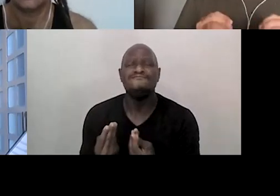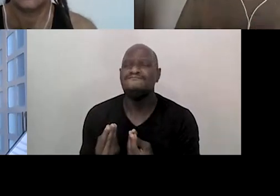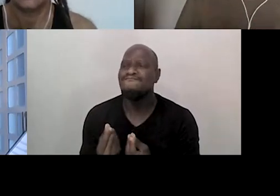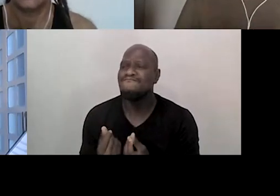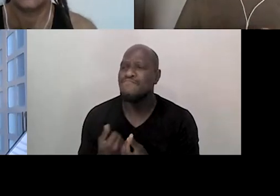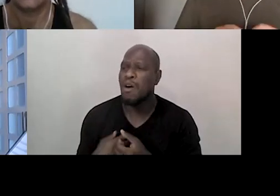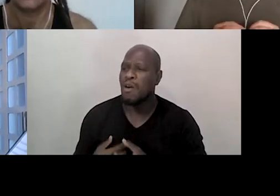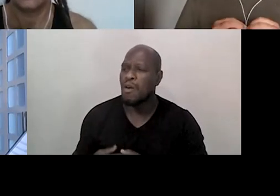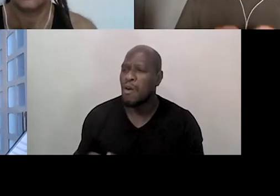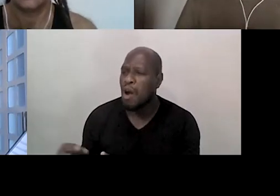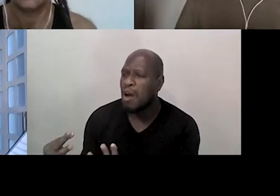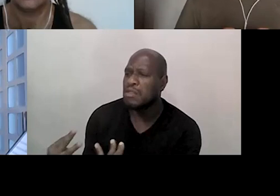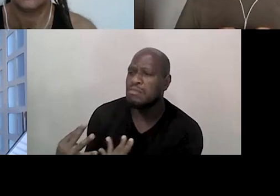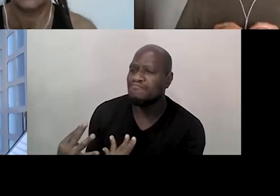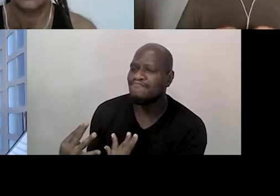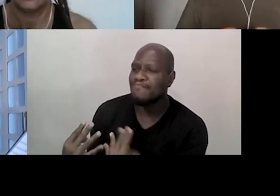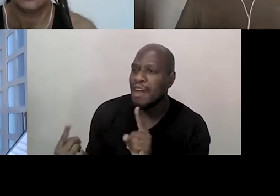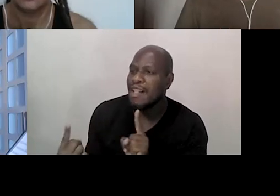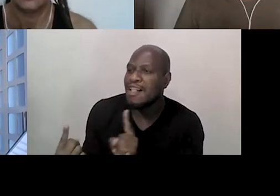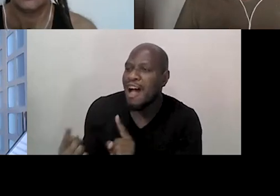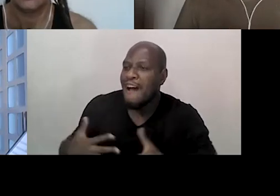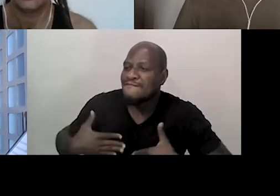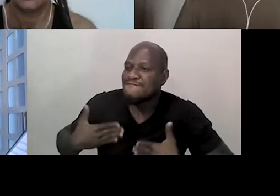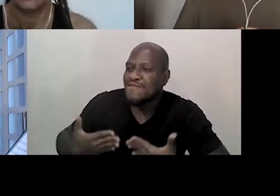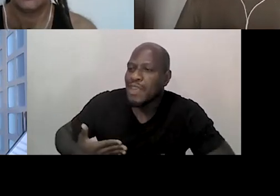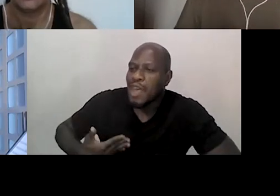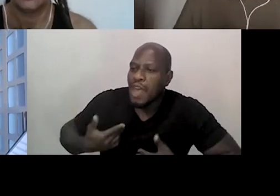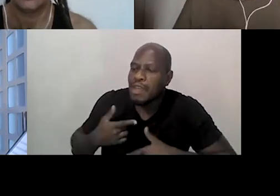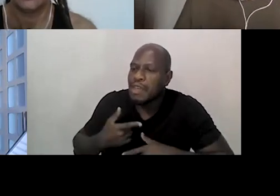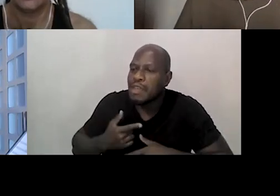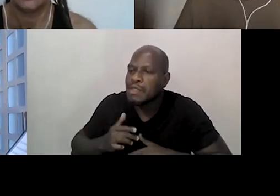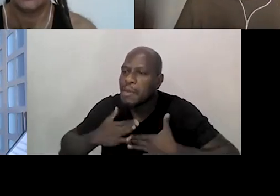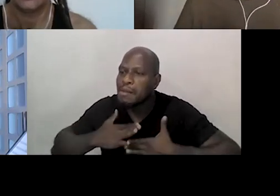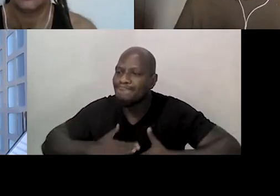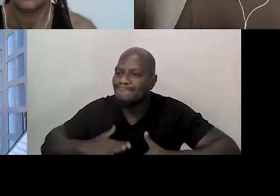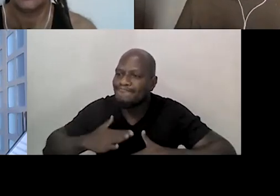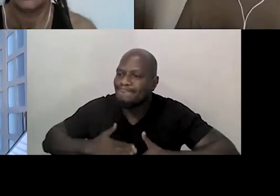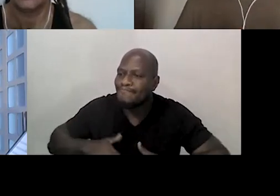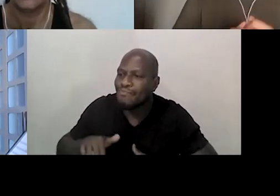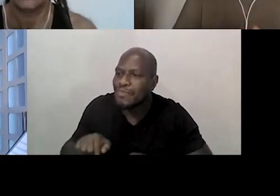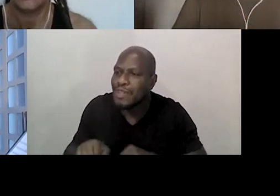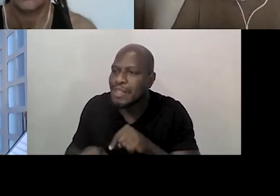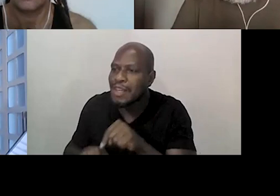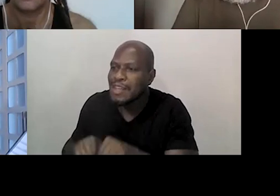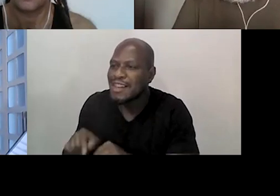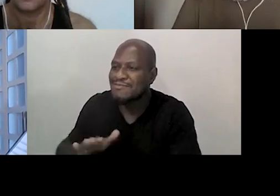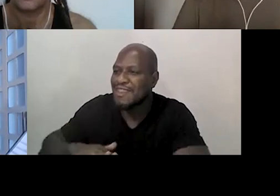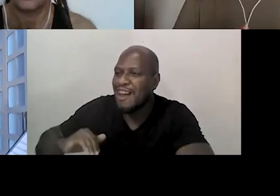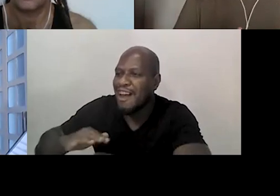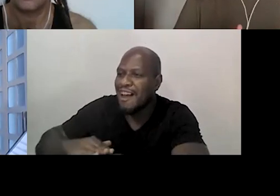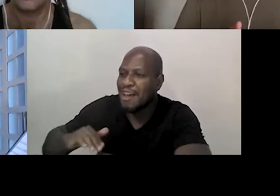atenção, com alegria e com muita delicadeza. Hoje de manhã eu estava vendo uma aula sobre